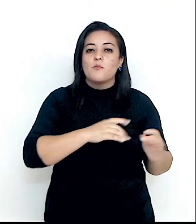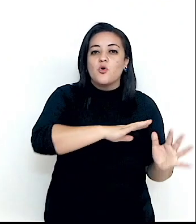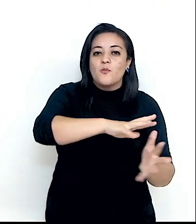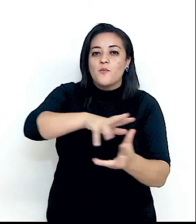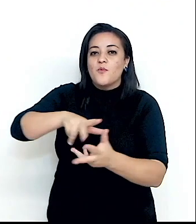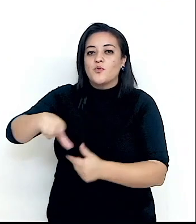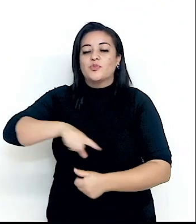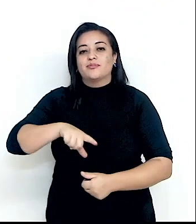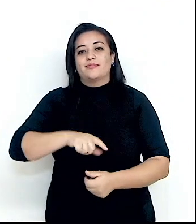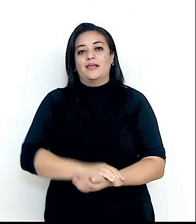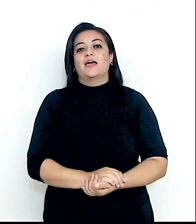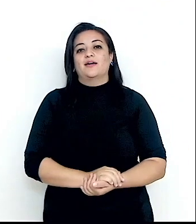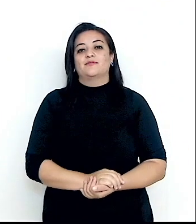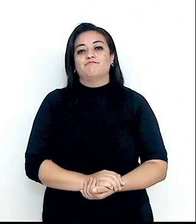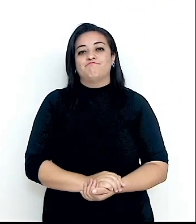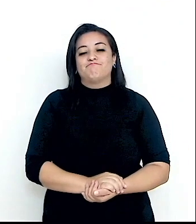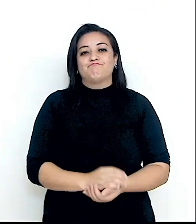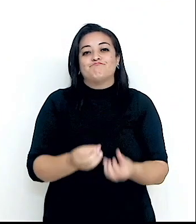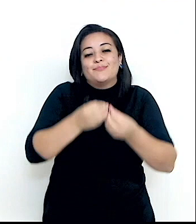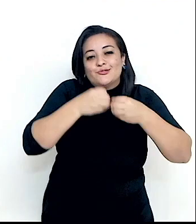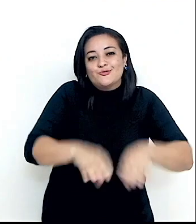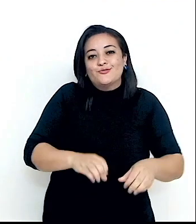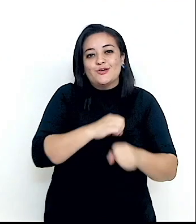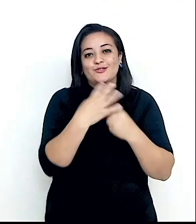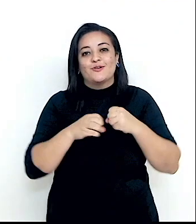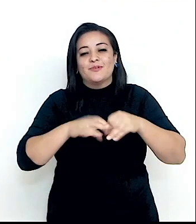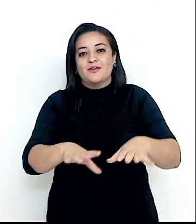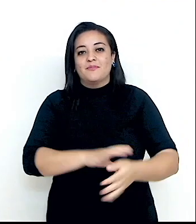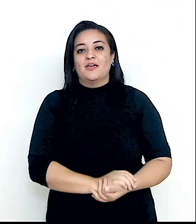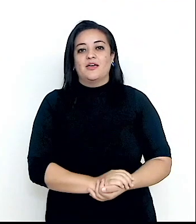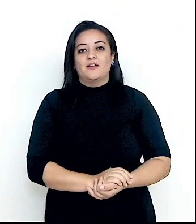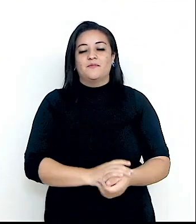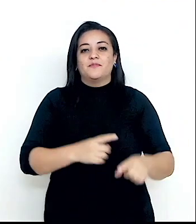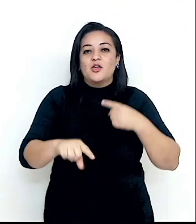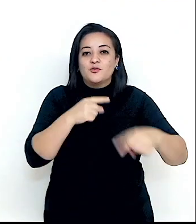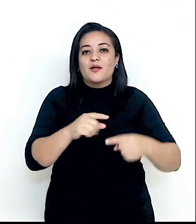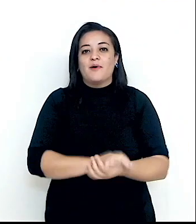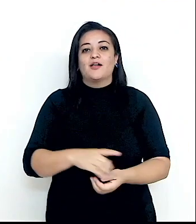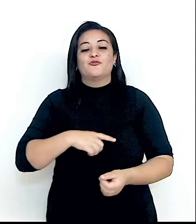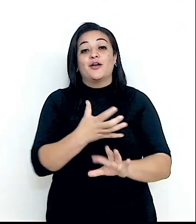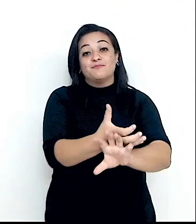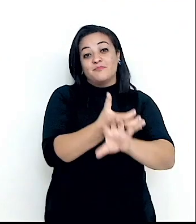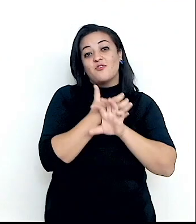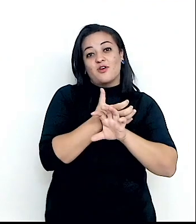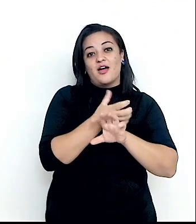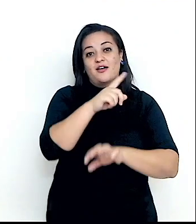sofreu as consequências da pandemia e a diplomacia hoje se faz muito por Zoom, como está sendo feita